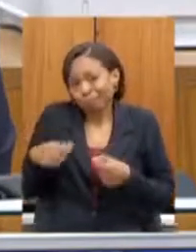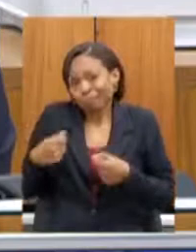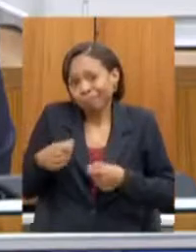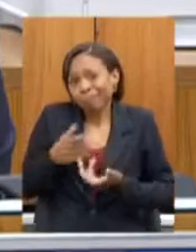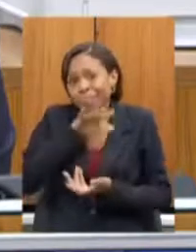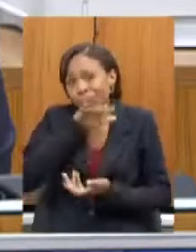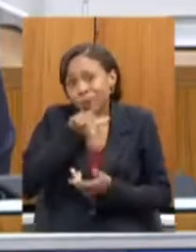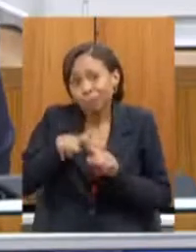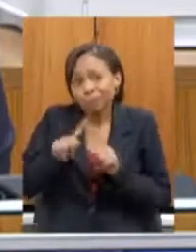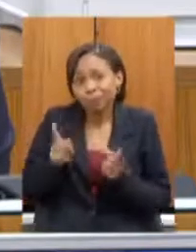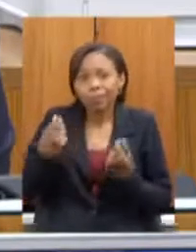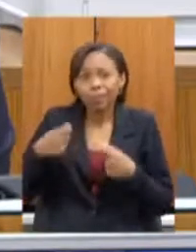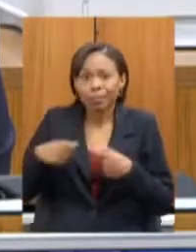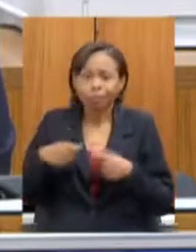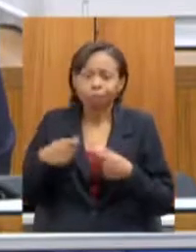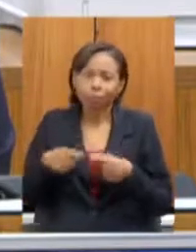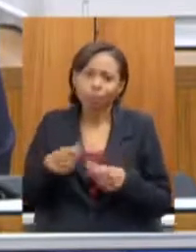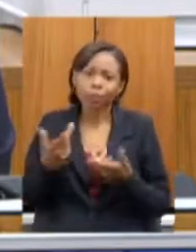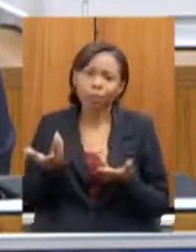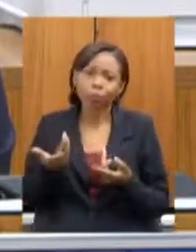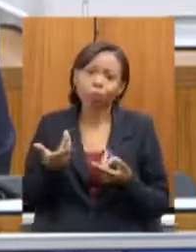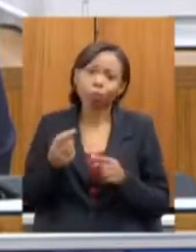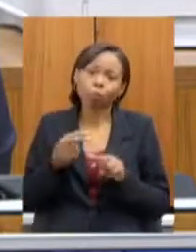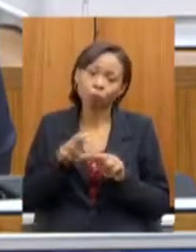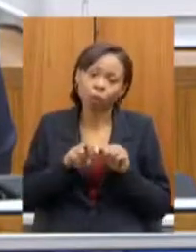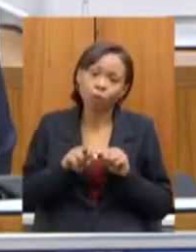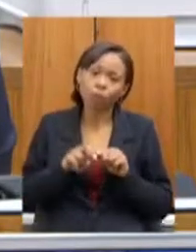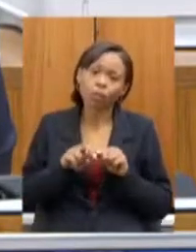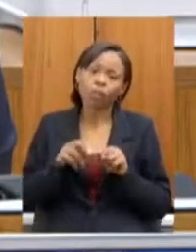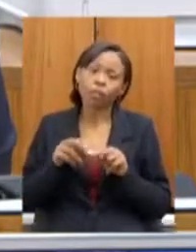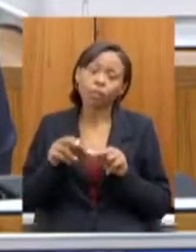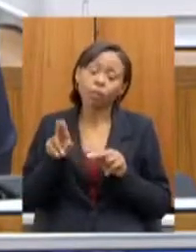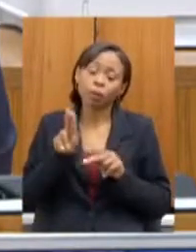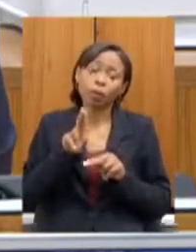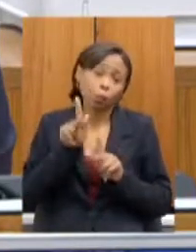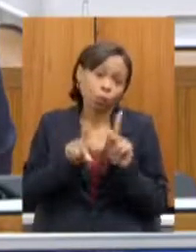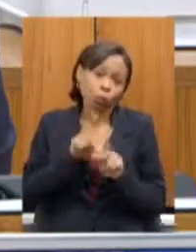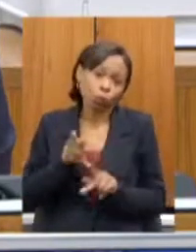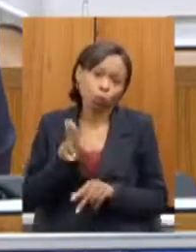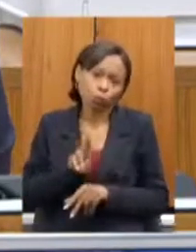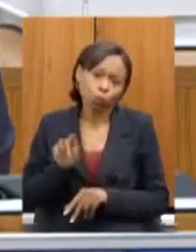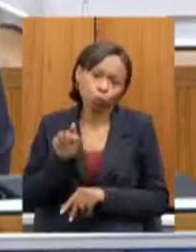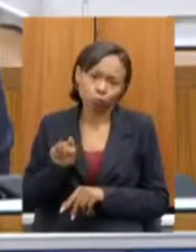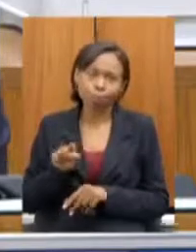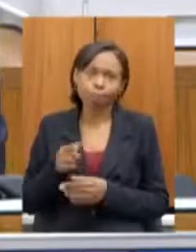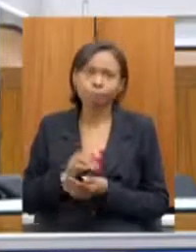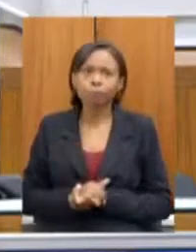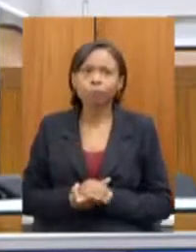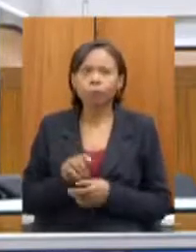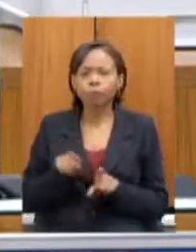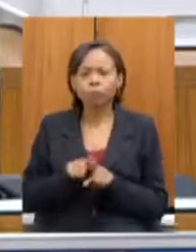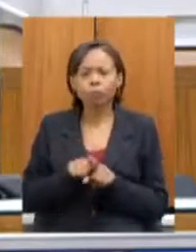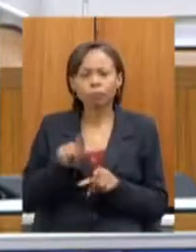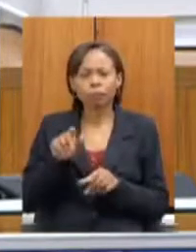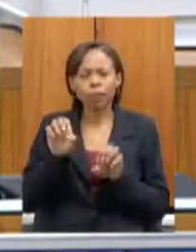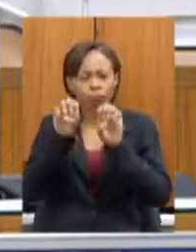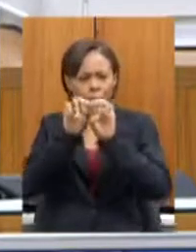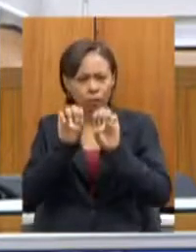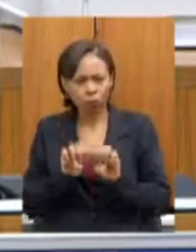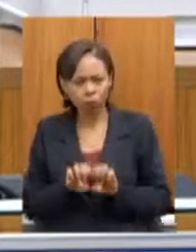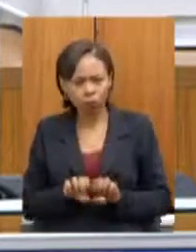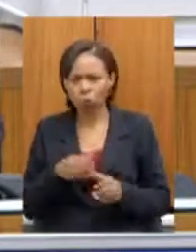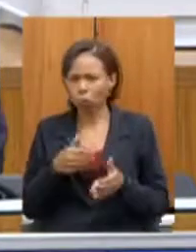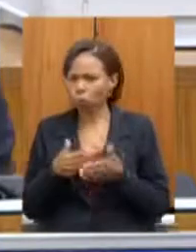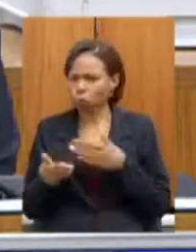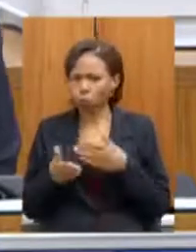aqueles que usam pagarem lembrando novamente que dentro da nossa estrutura qualquer recurso que